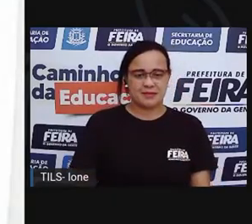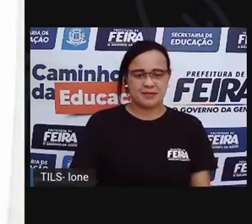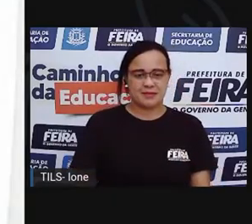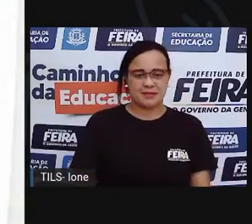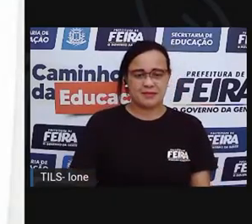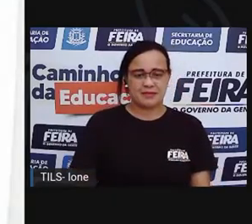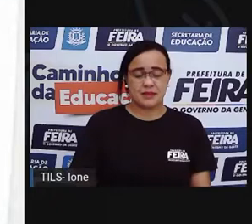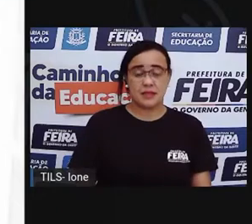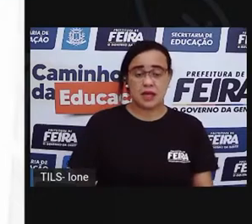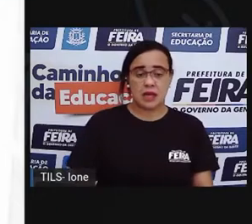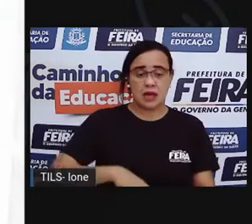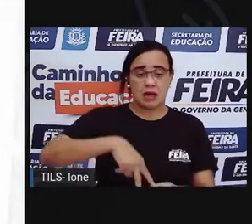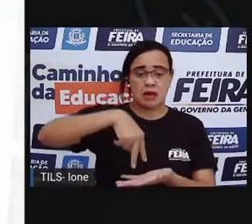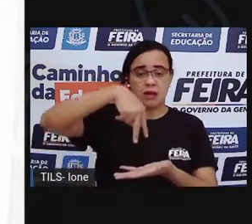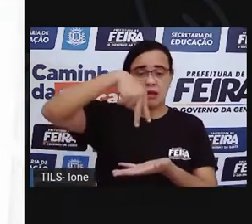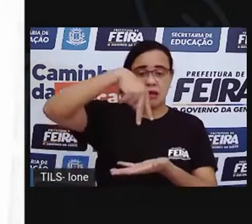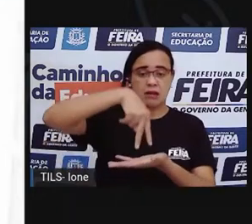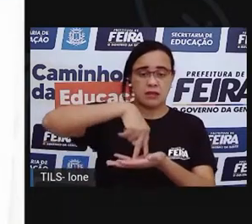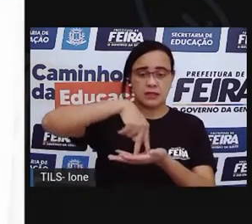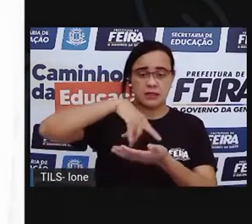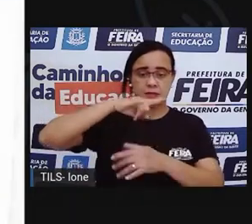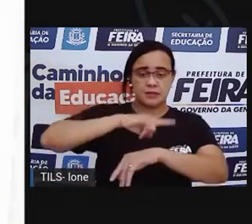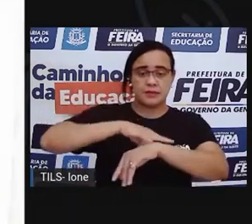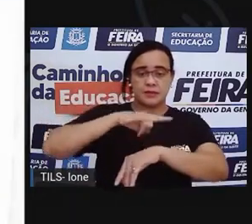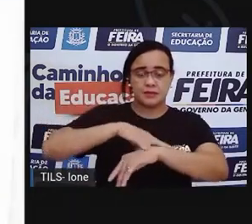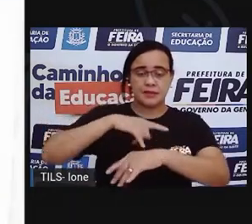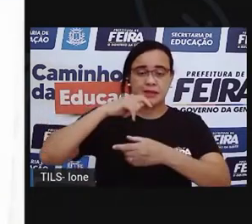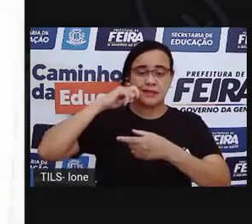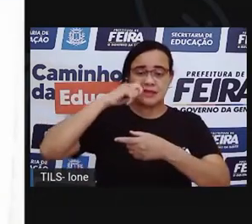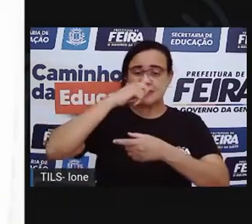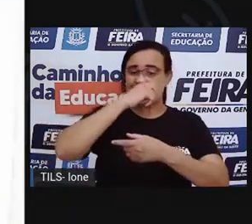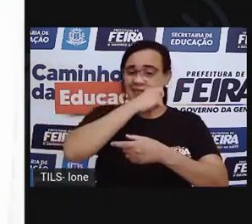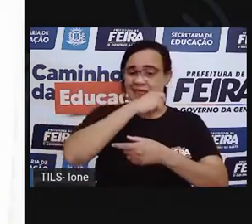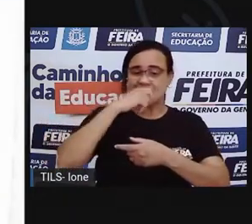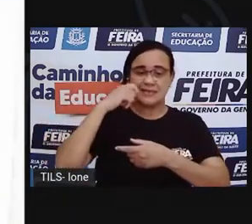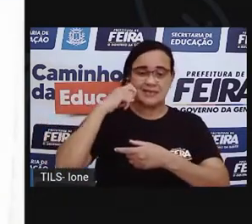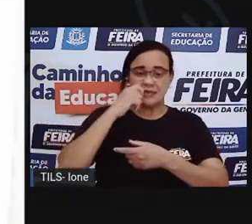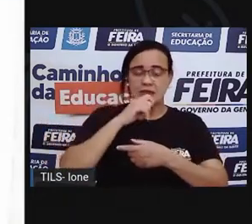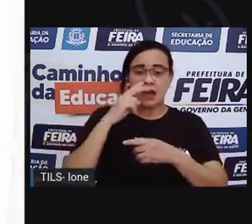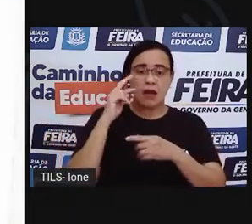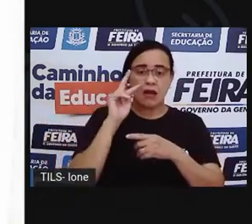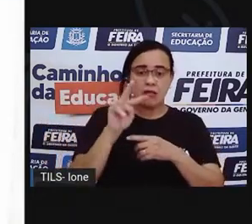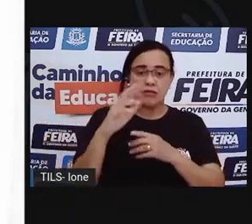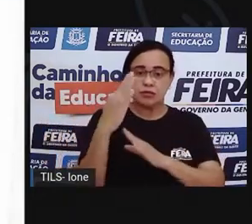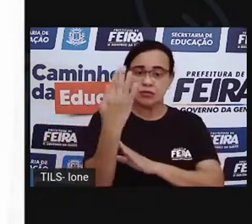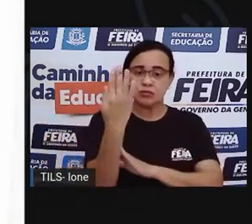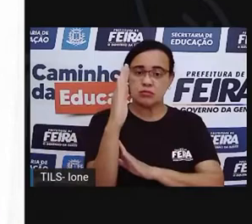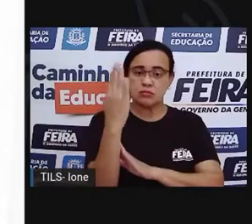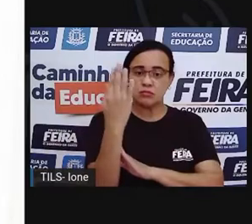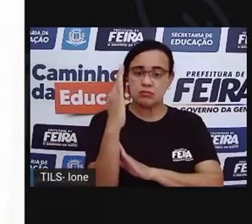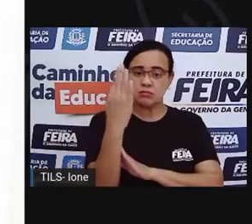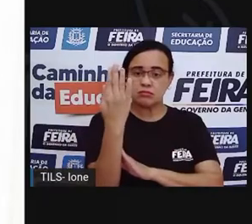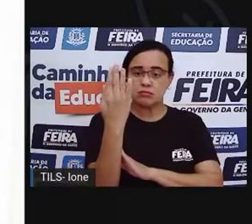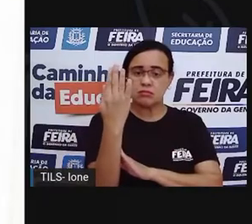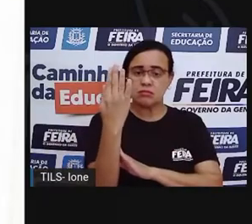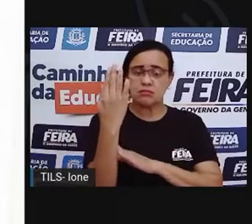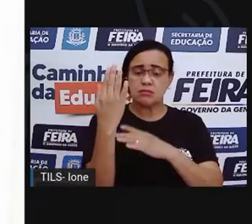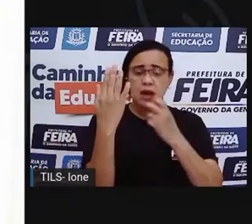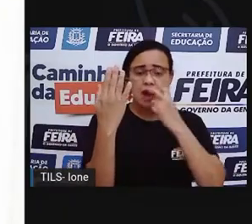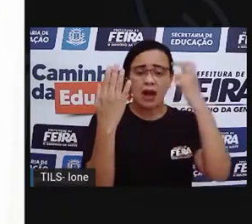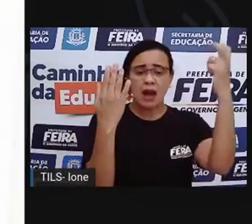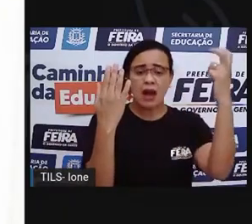Levantou para escovar os dentes. E quando se olhou no espelho. Ah,